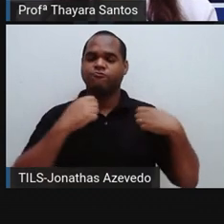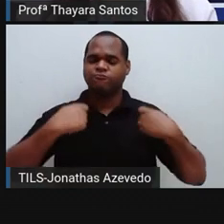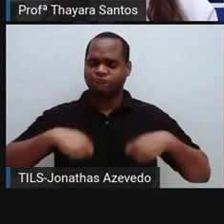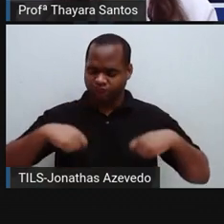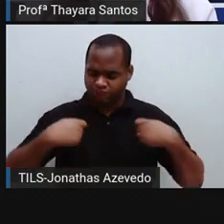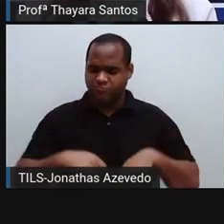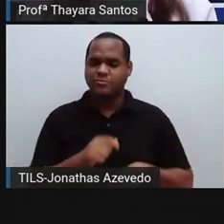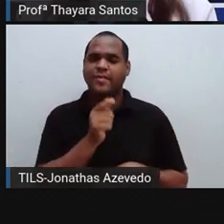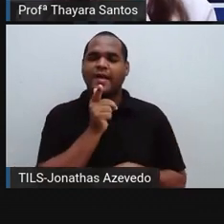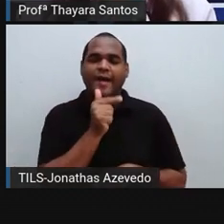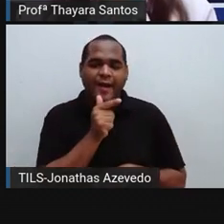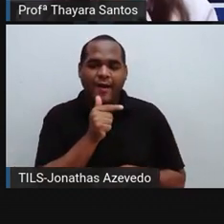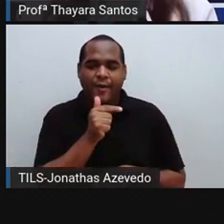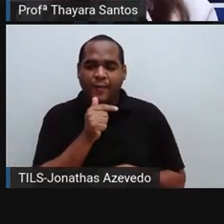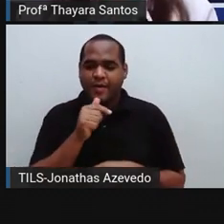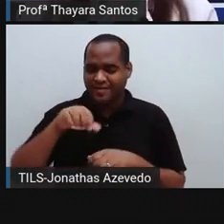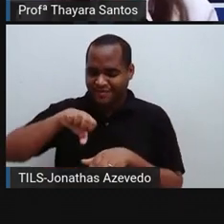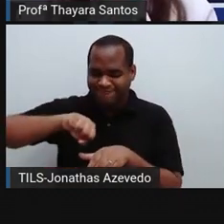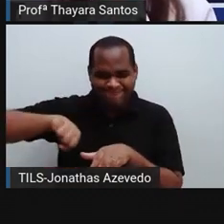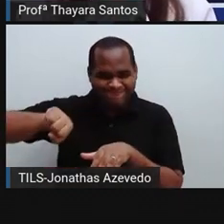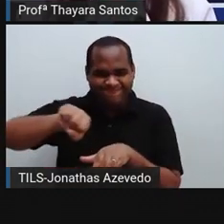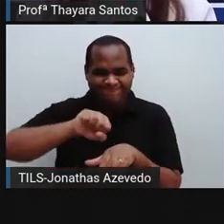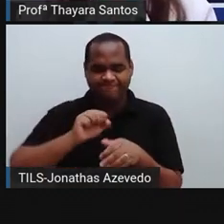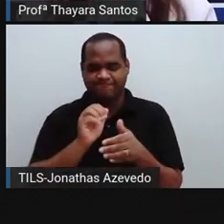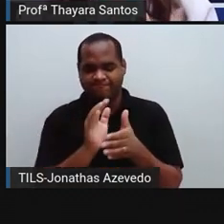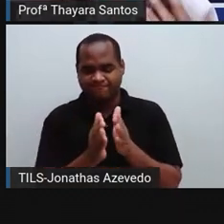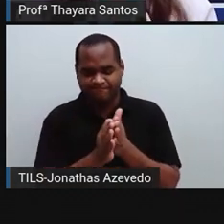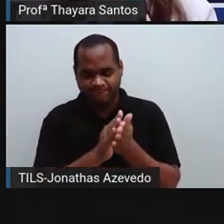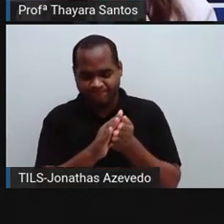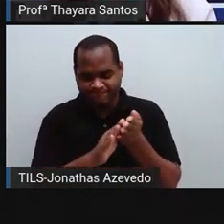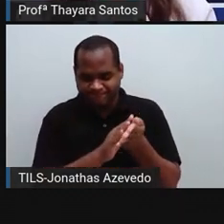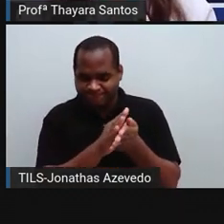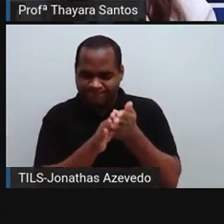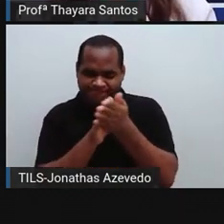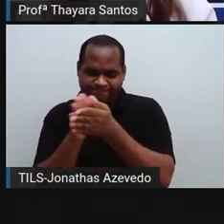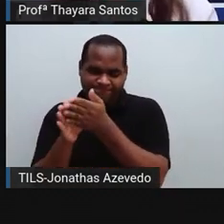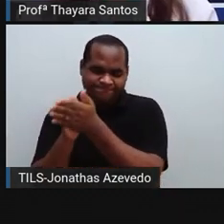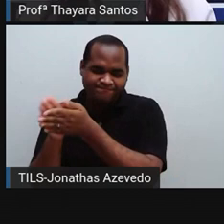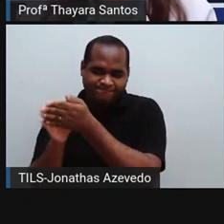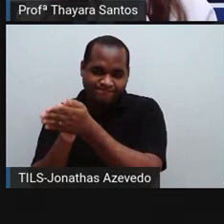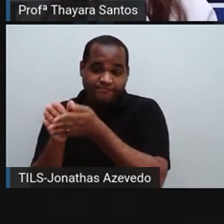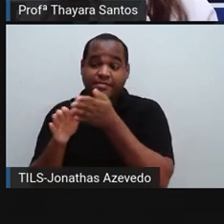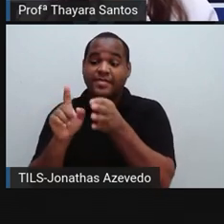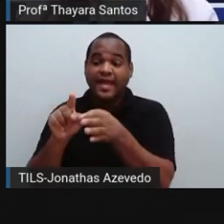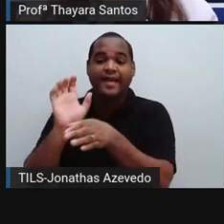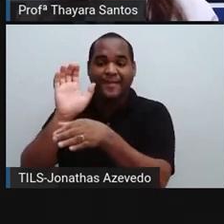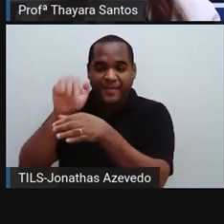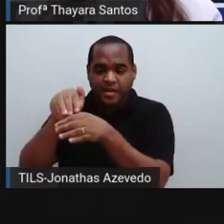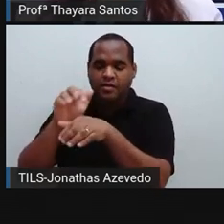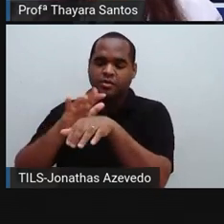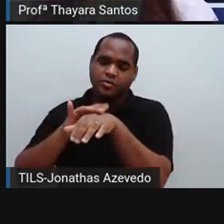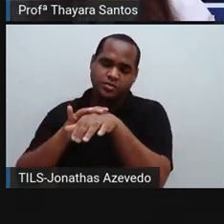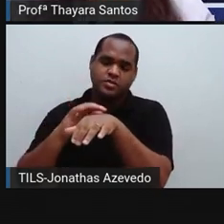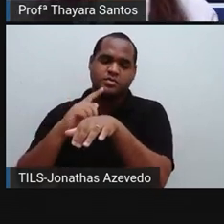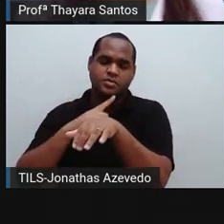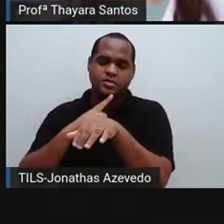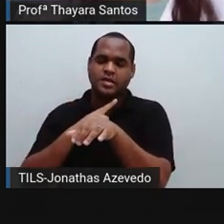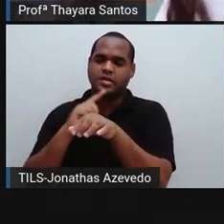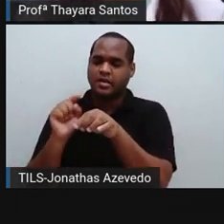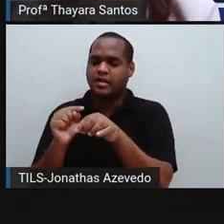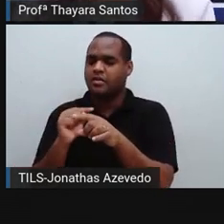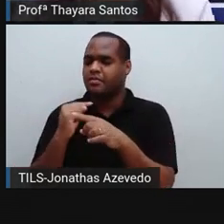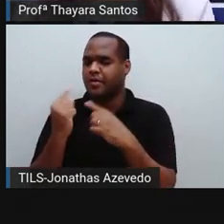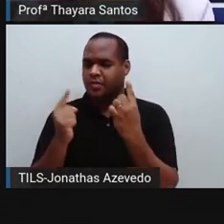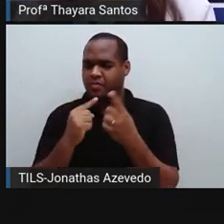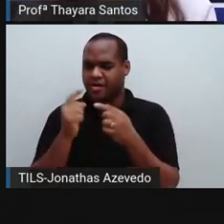bem esses alimentos quando chegam em casa para garantir que se ele estiver contaminado com algum protozoário desse, o protozoário vai morrer e não vai